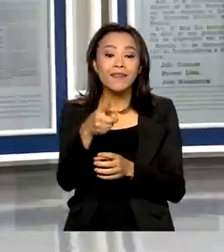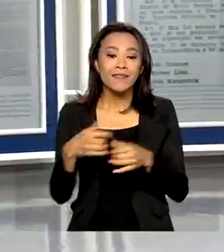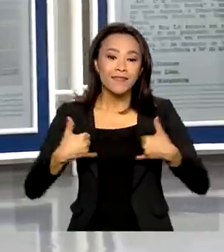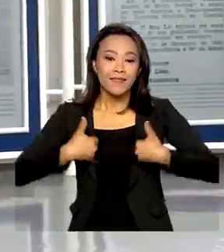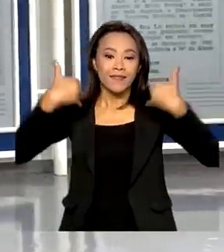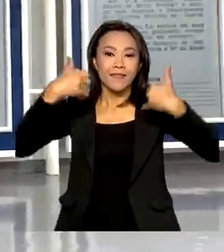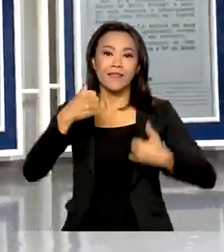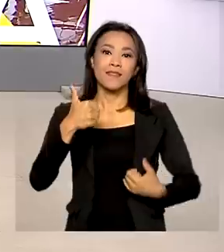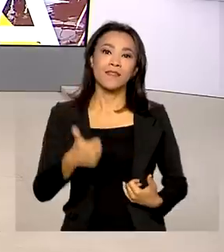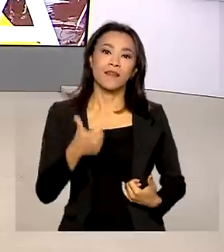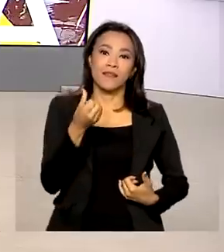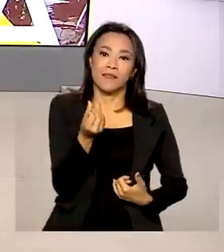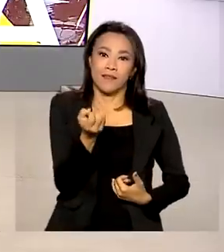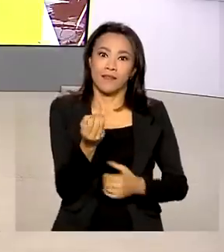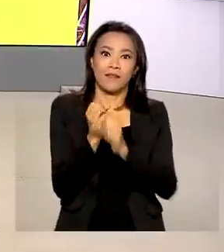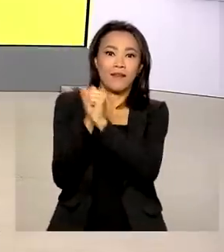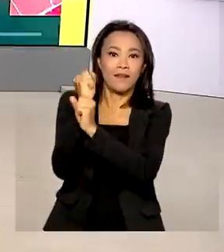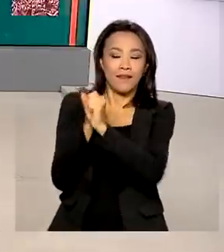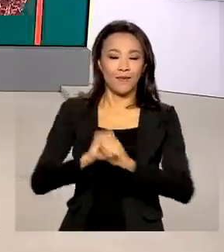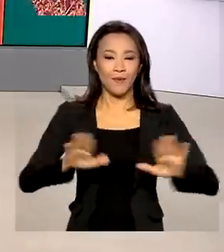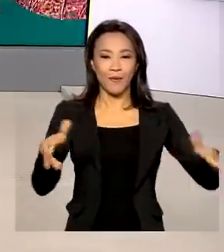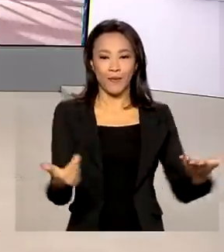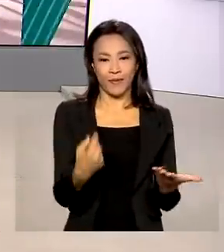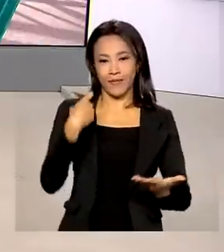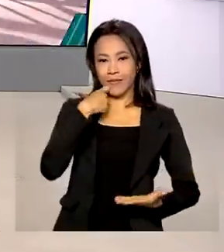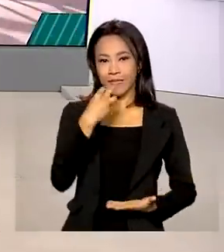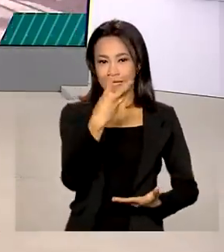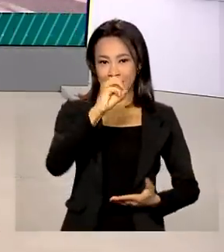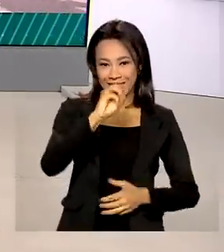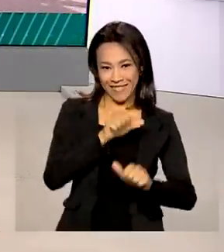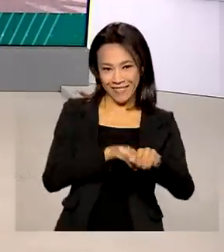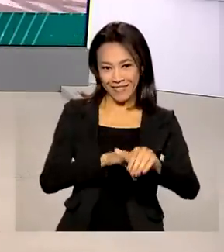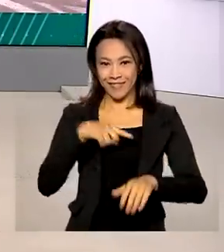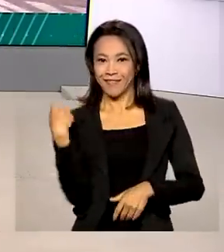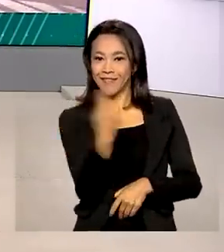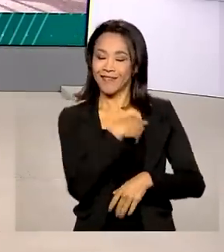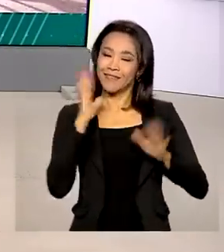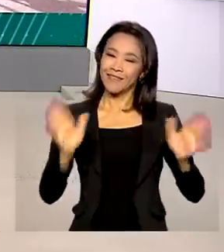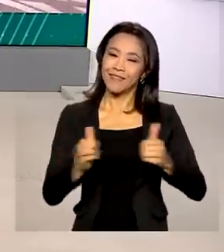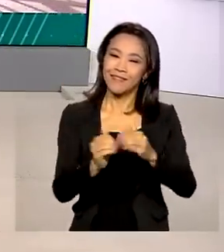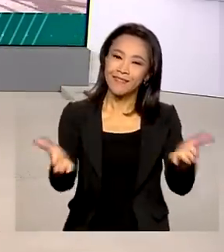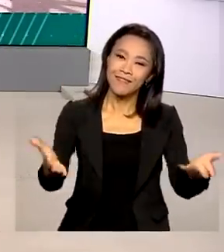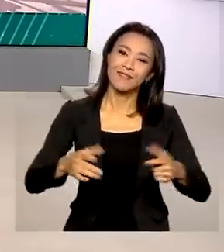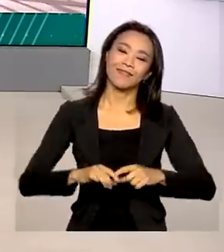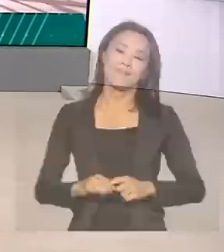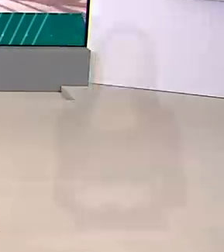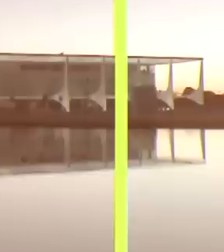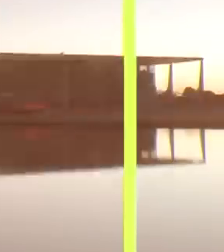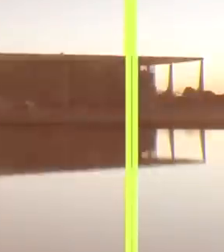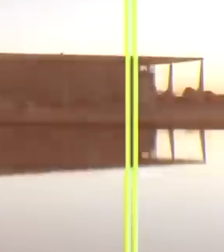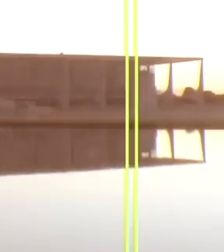anos. Sexta-feira, 30 de setembro, o Brasil em Dia já está no ar.